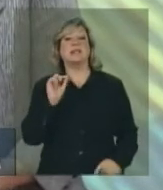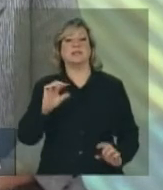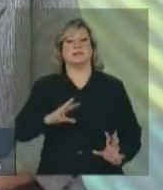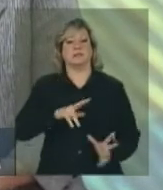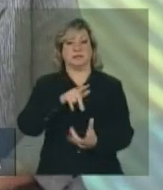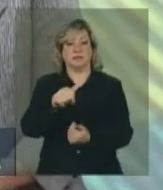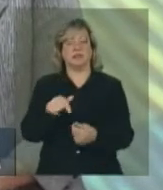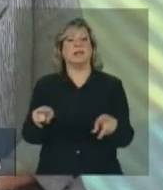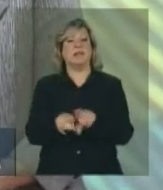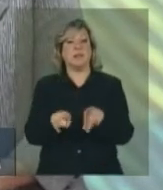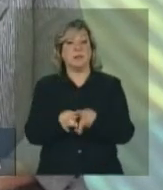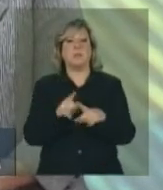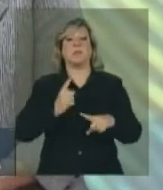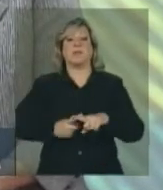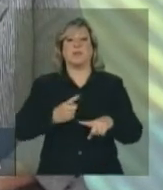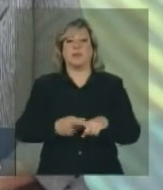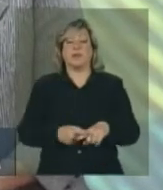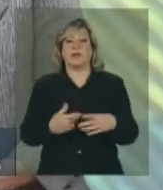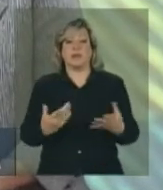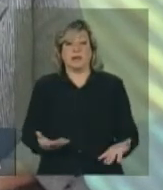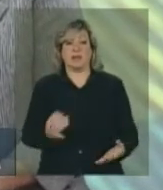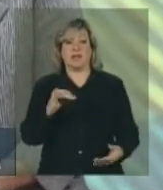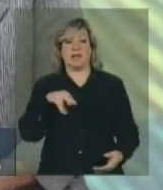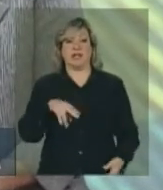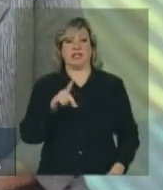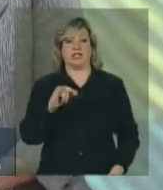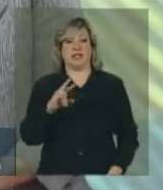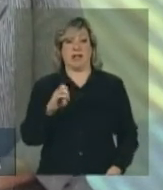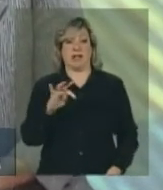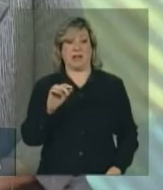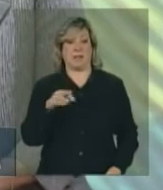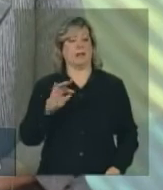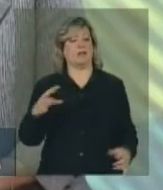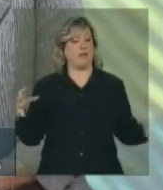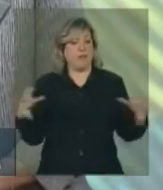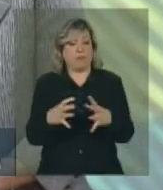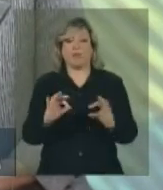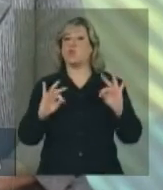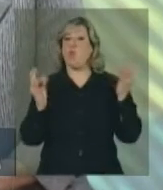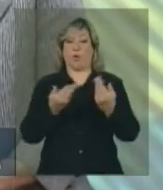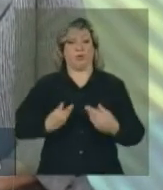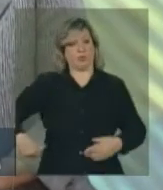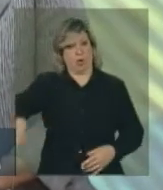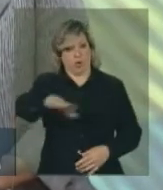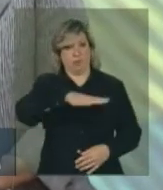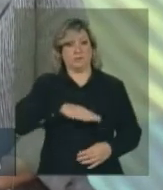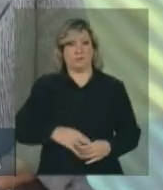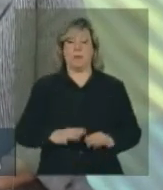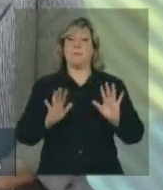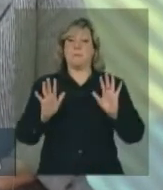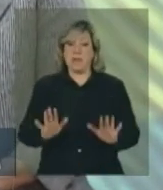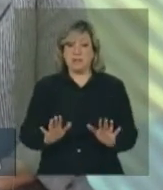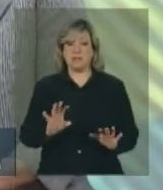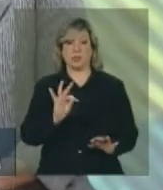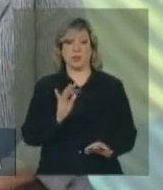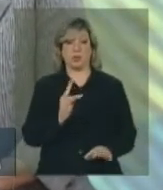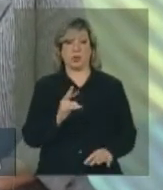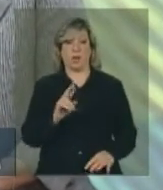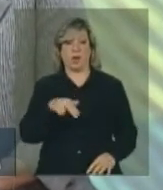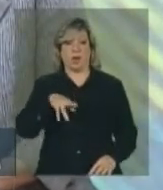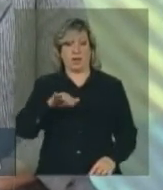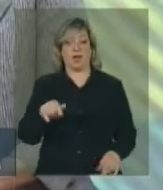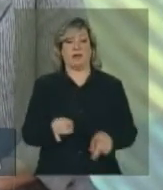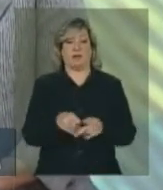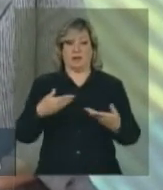até porque, indiretamente, ela afeta a todos nós. Mas a Turquia e o Brasil